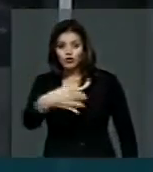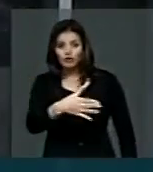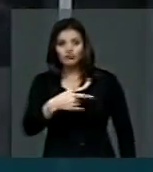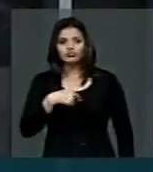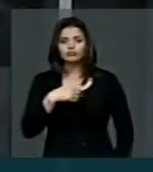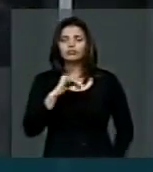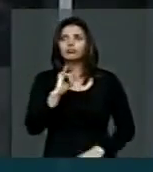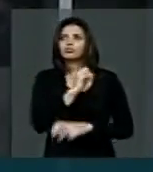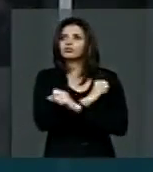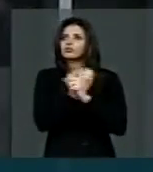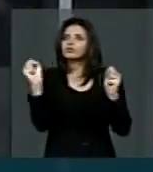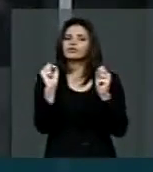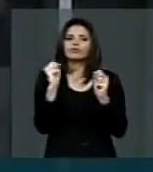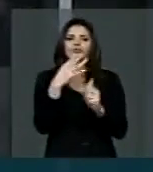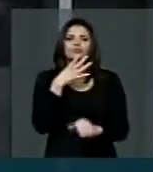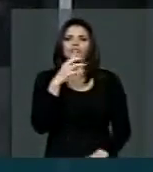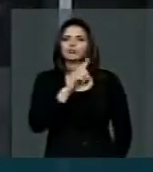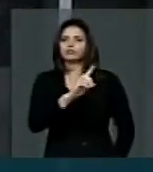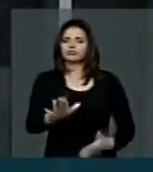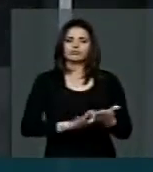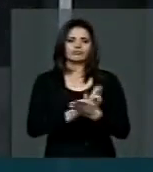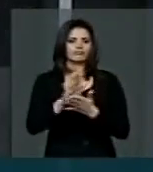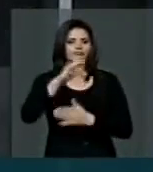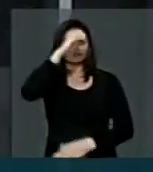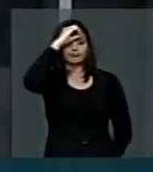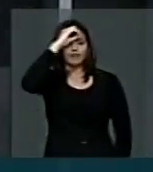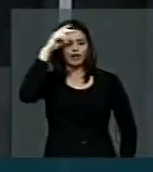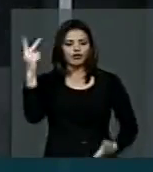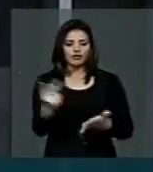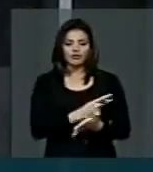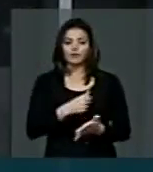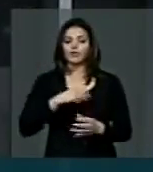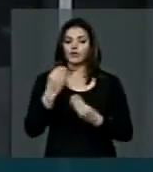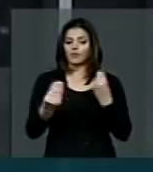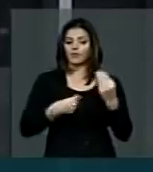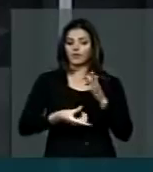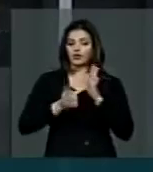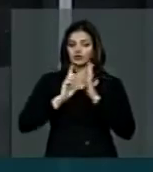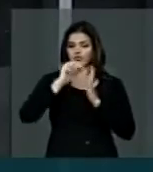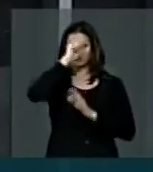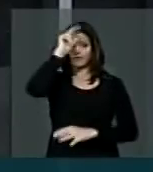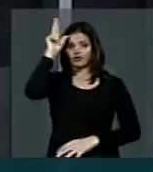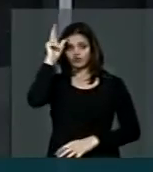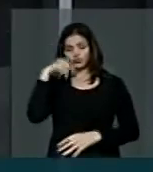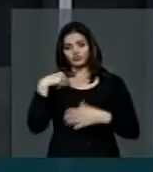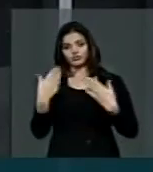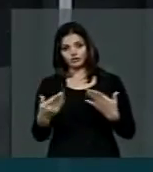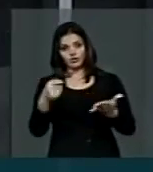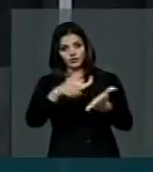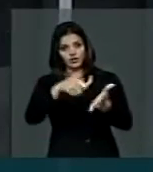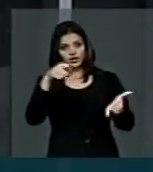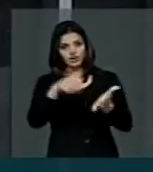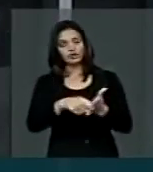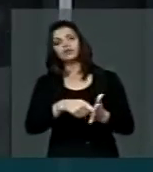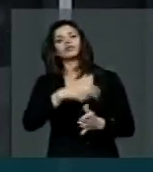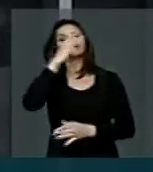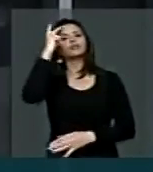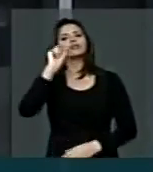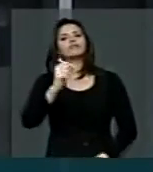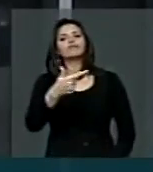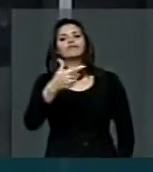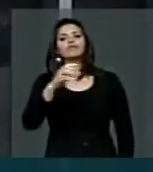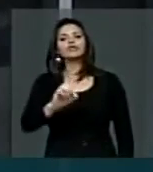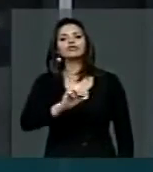condições de ter conhecimento do quadro daquelas prefeituras por isso obriga que em 20